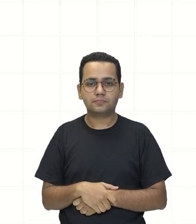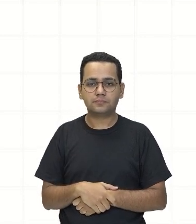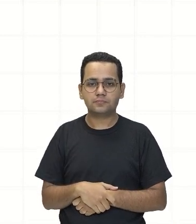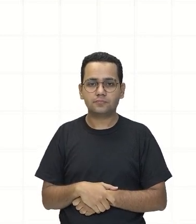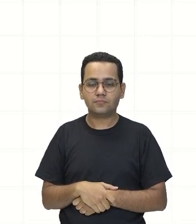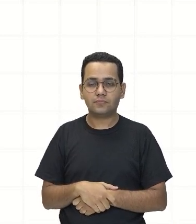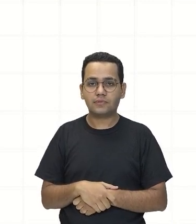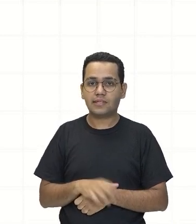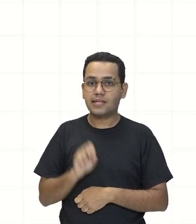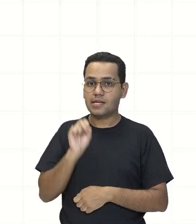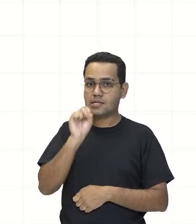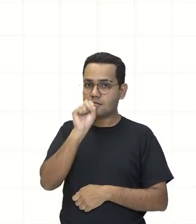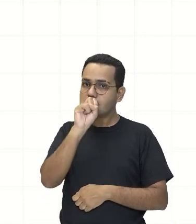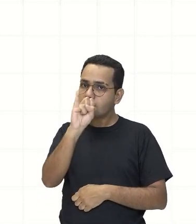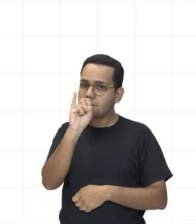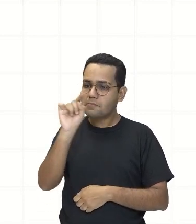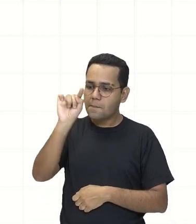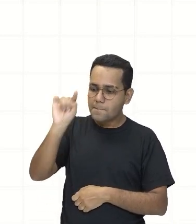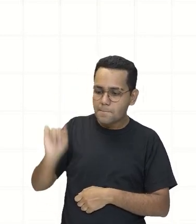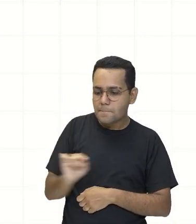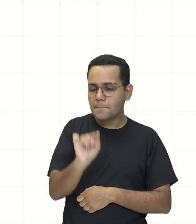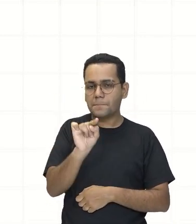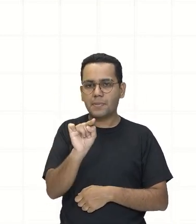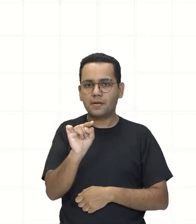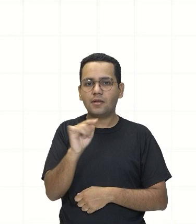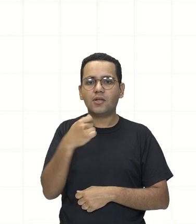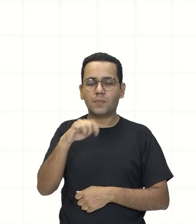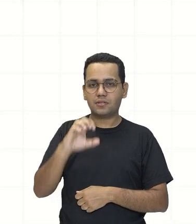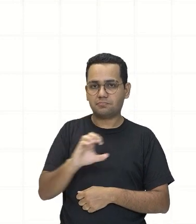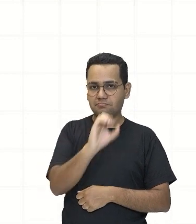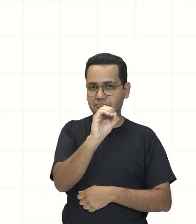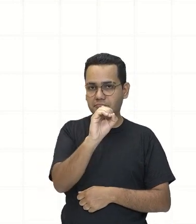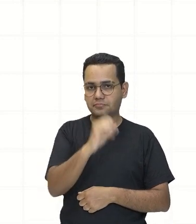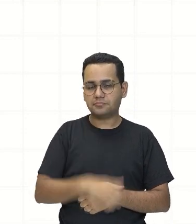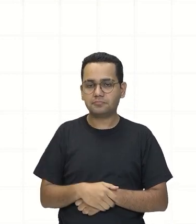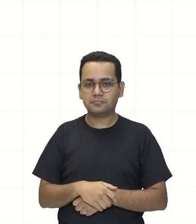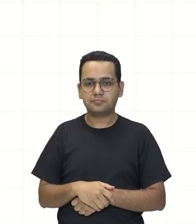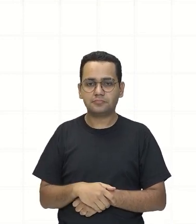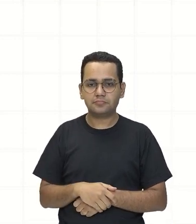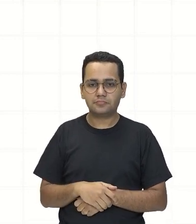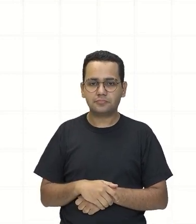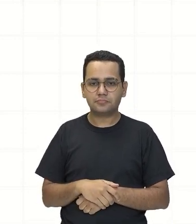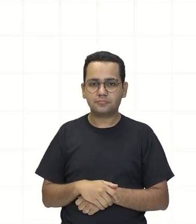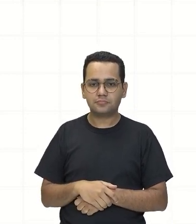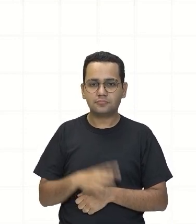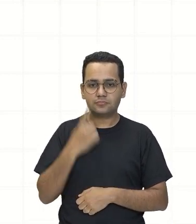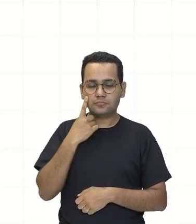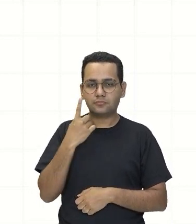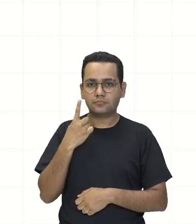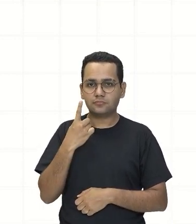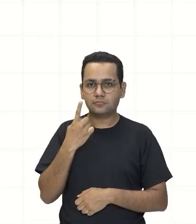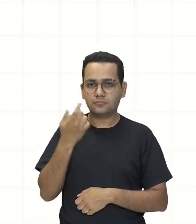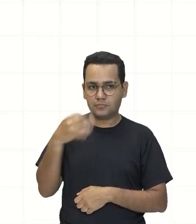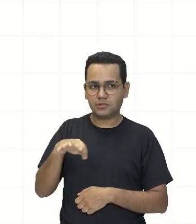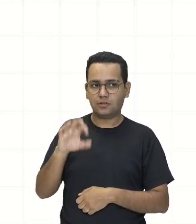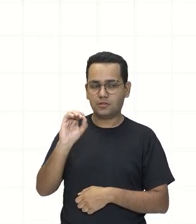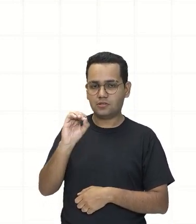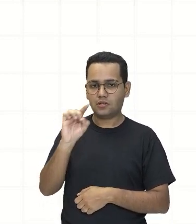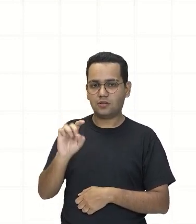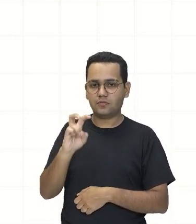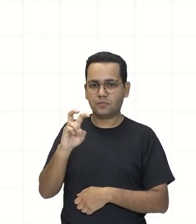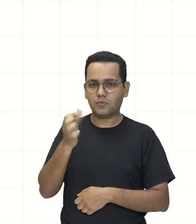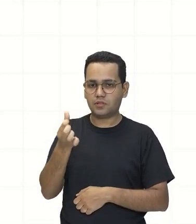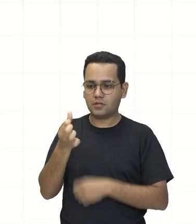desloco Uma casa para cá Eu vou ter que acrescentar um zero Então isso aqui Olha Ele vai exatamente Para 0